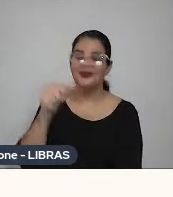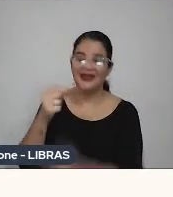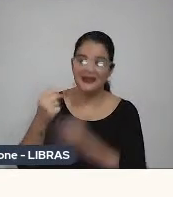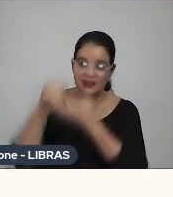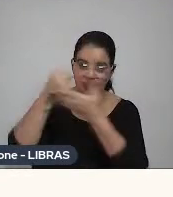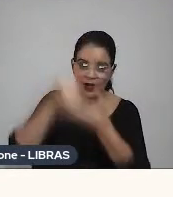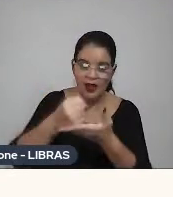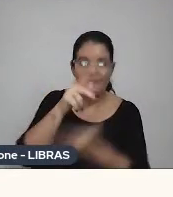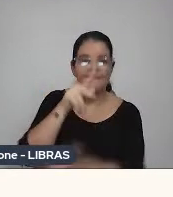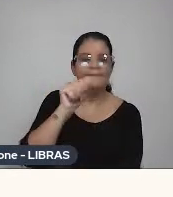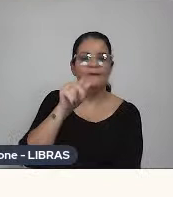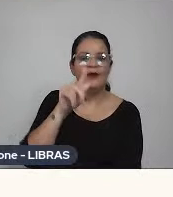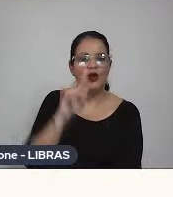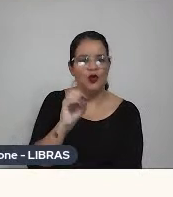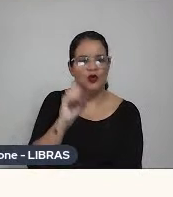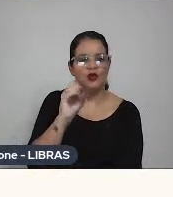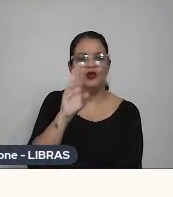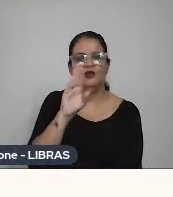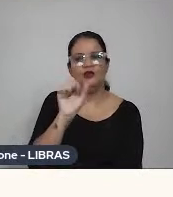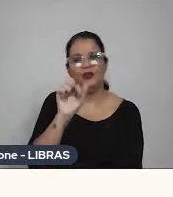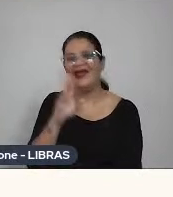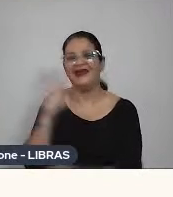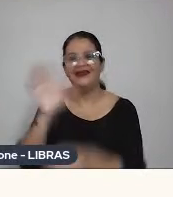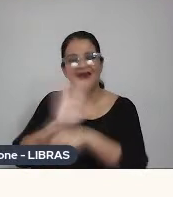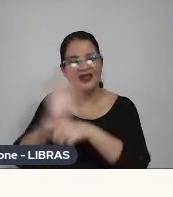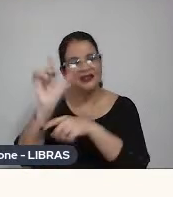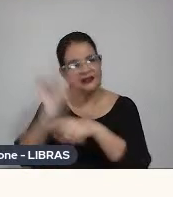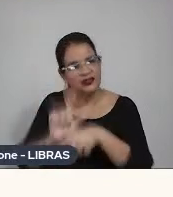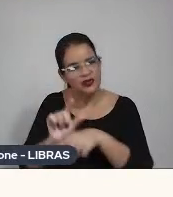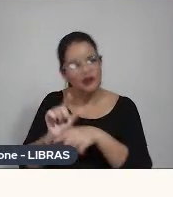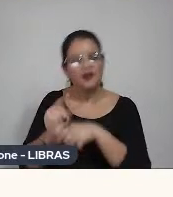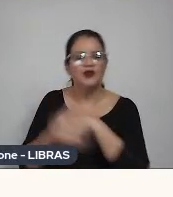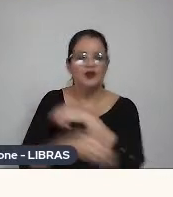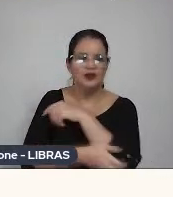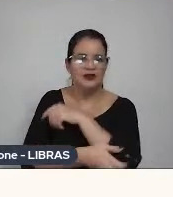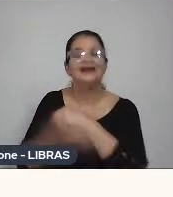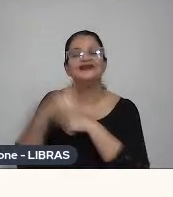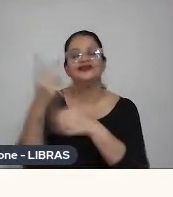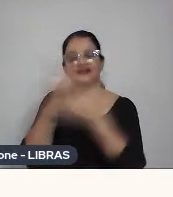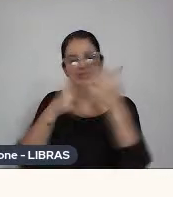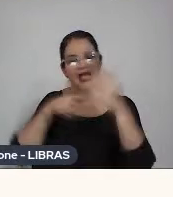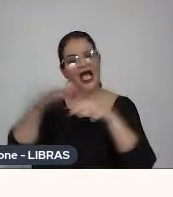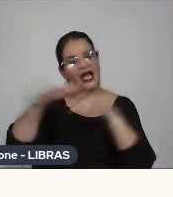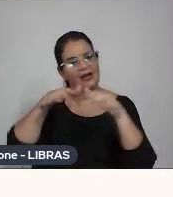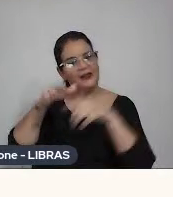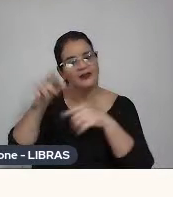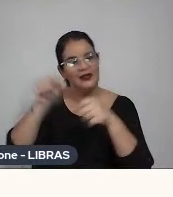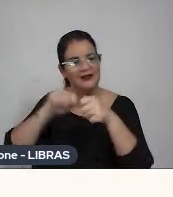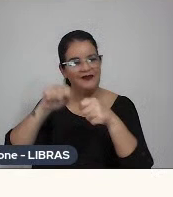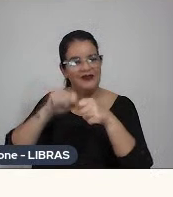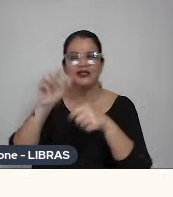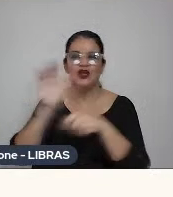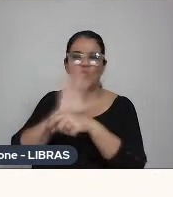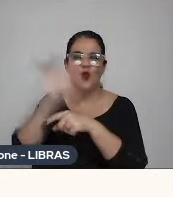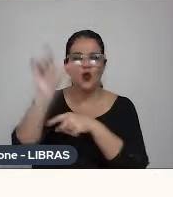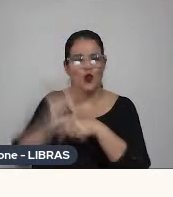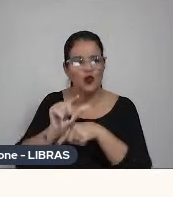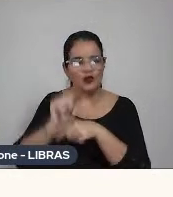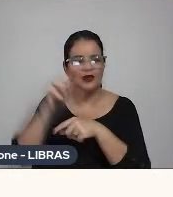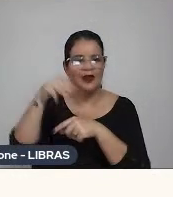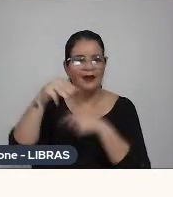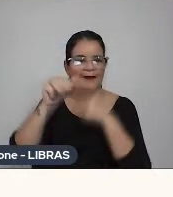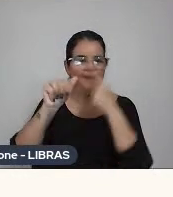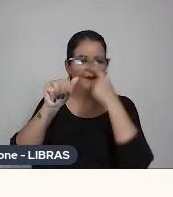Cauamburguer, nesses curtas, né, e da Lili Fonseca, assistente de animação, e estava fazendo um curta chamado A Massa Que Elas Gostam,